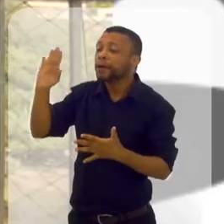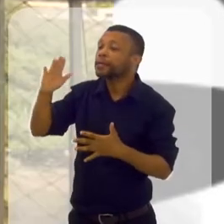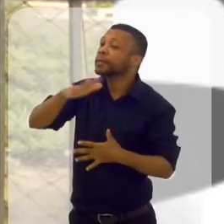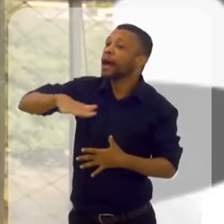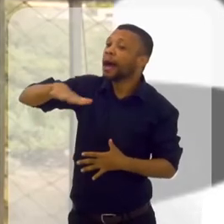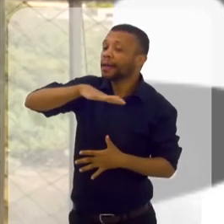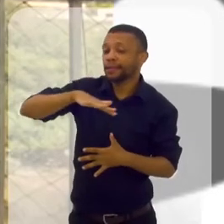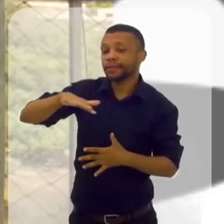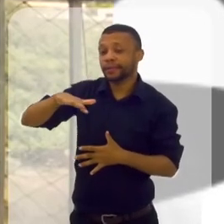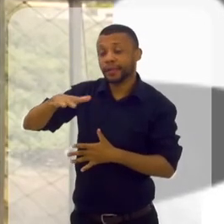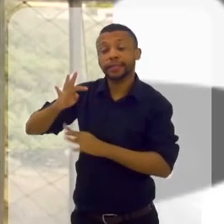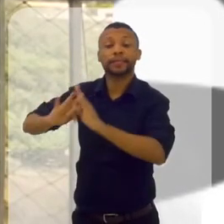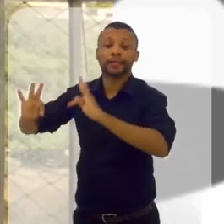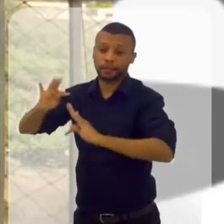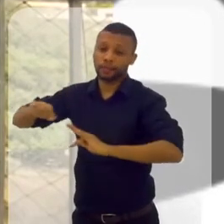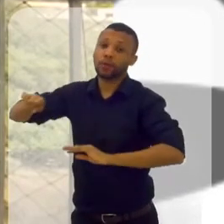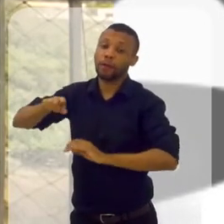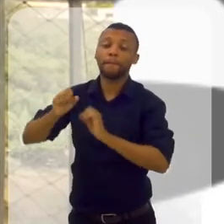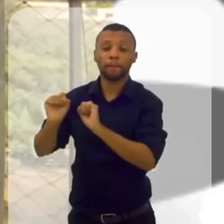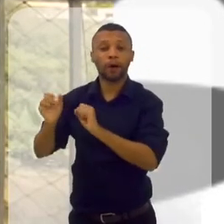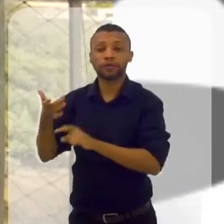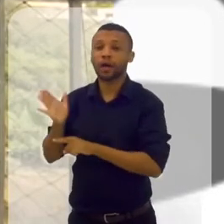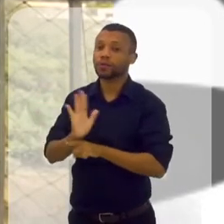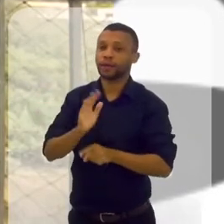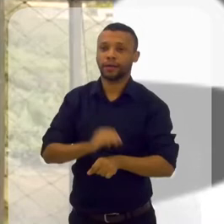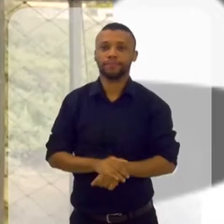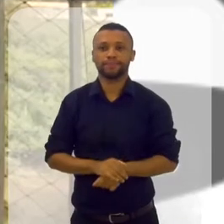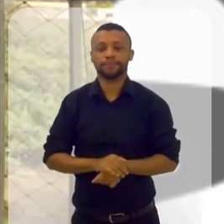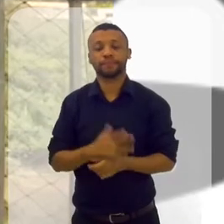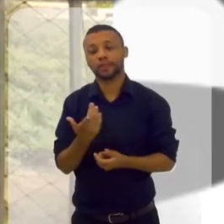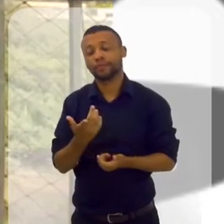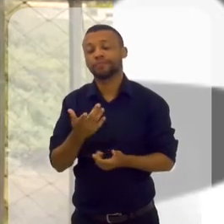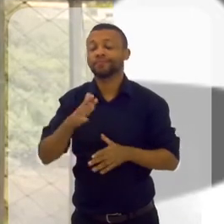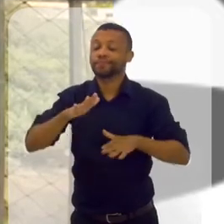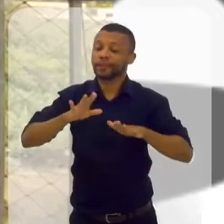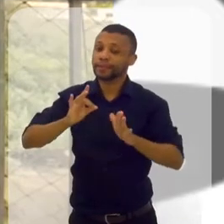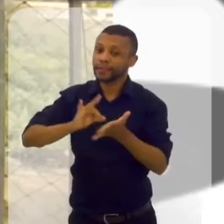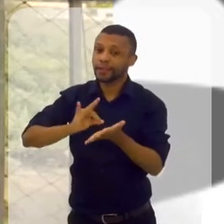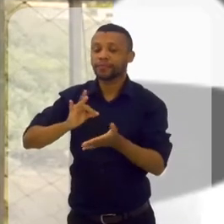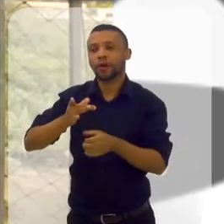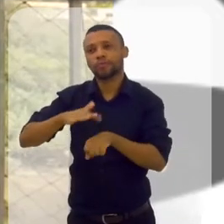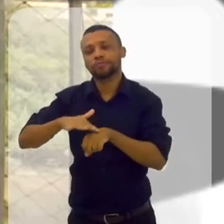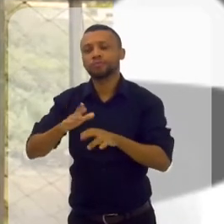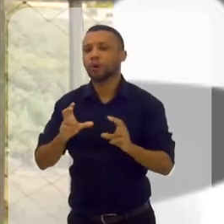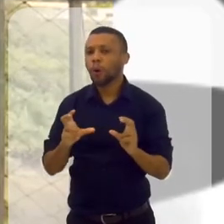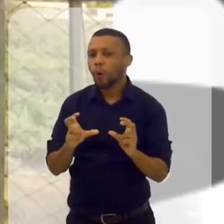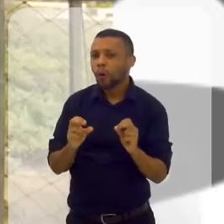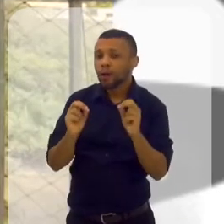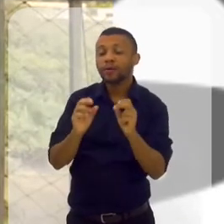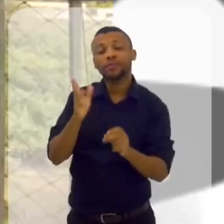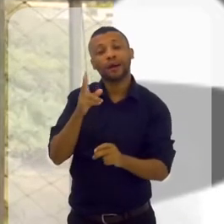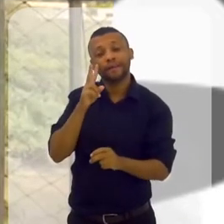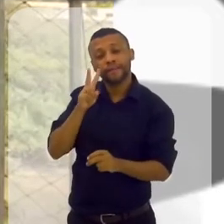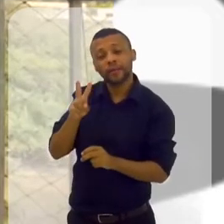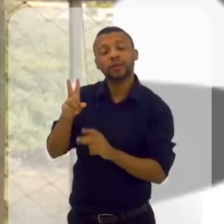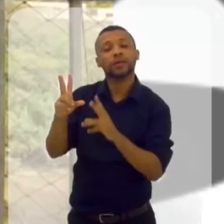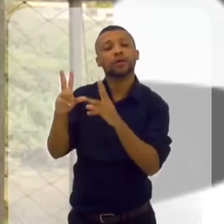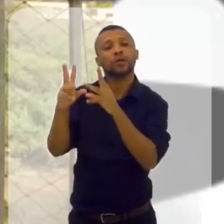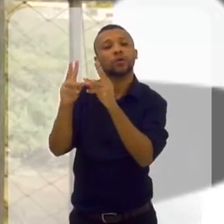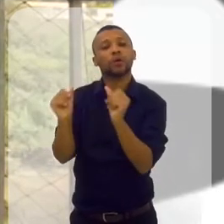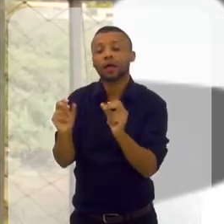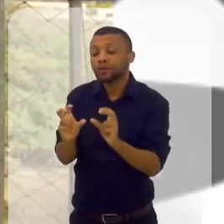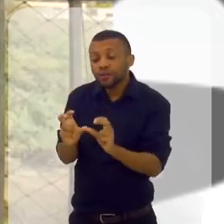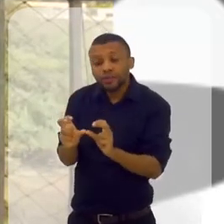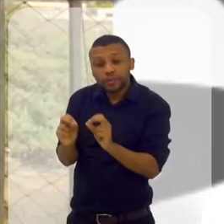Na verdade, assim, praticamente todos, a não ser que for uma patologia, como um câncer, apesar que eu já